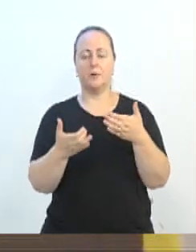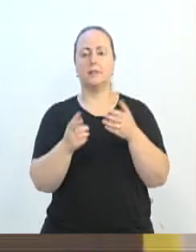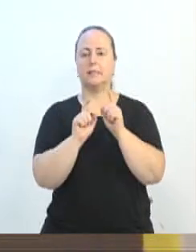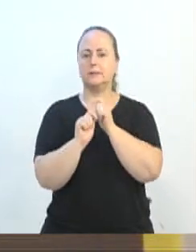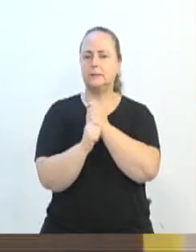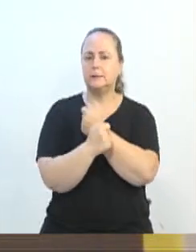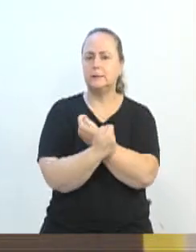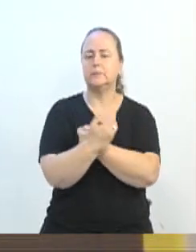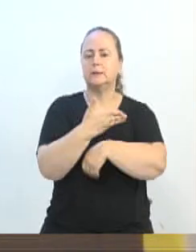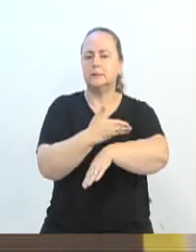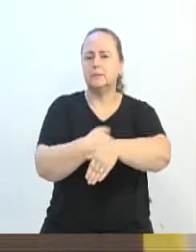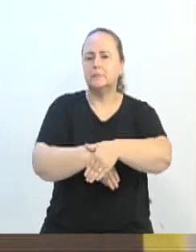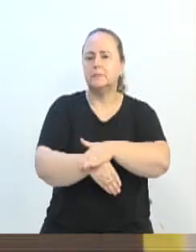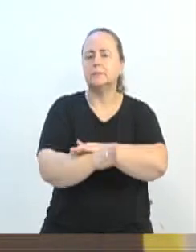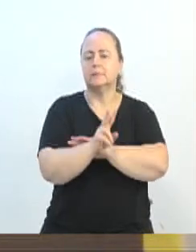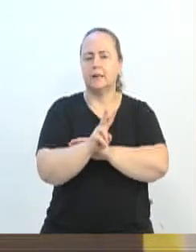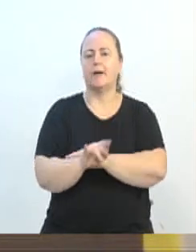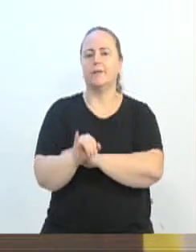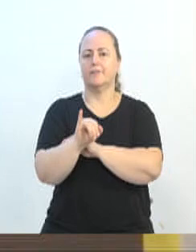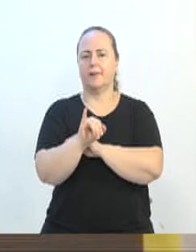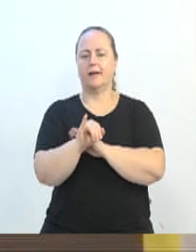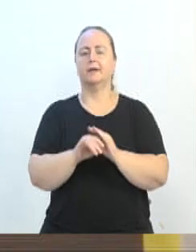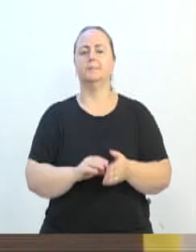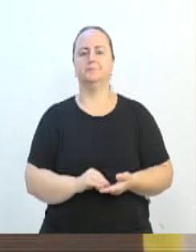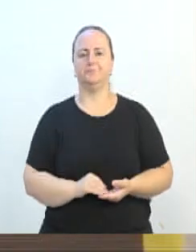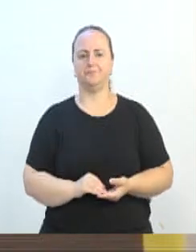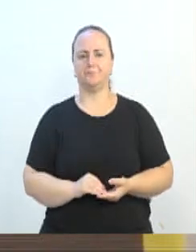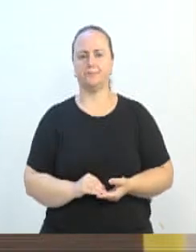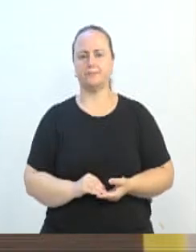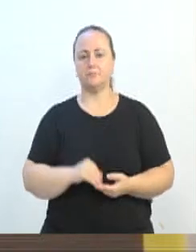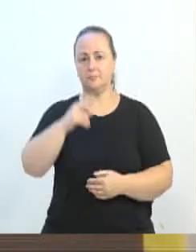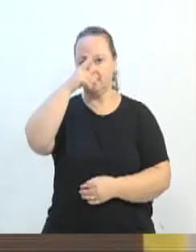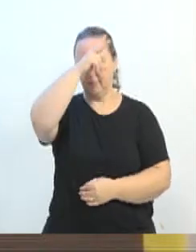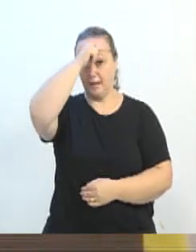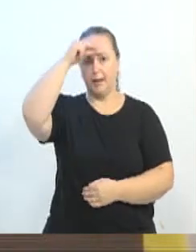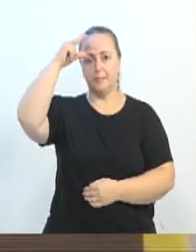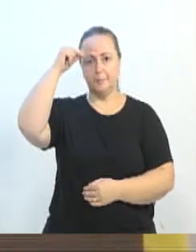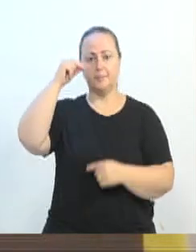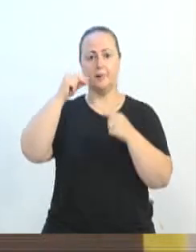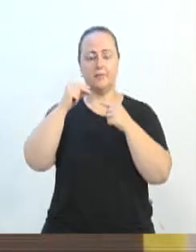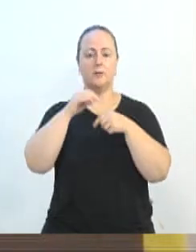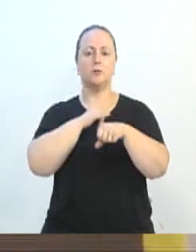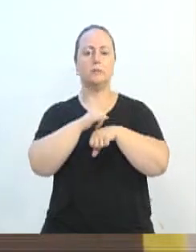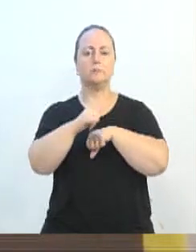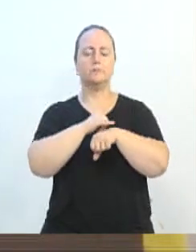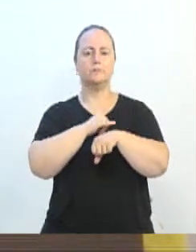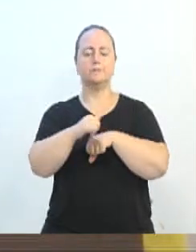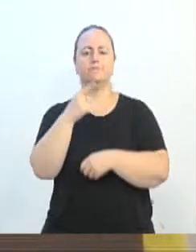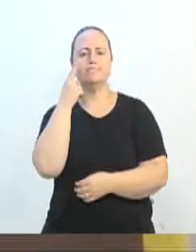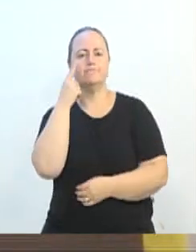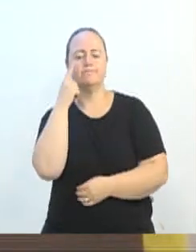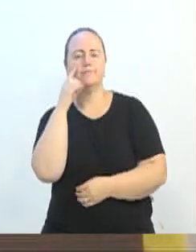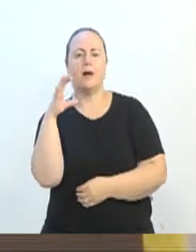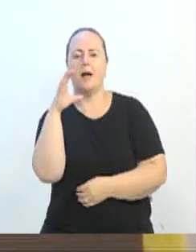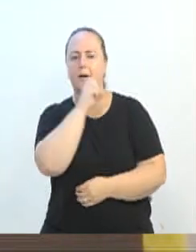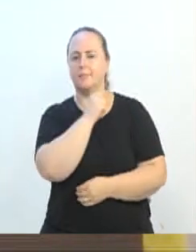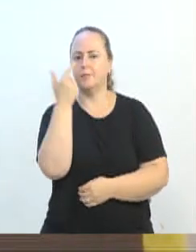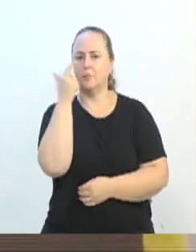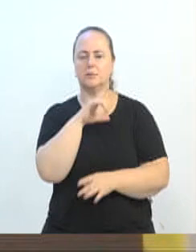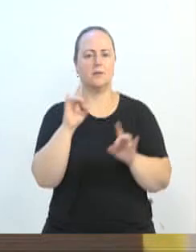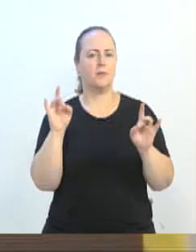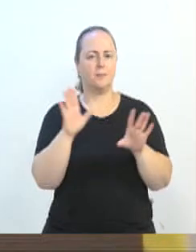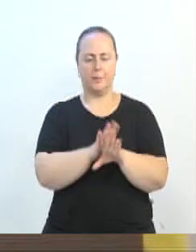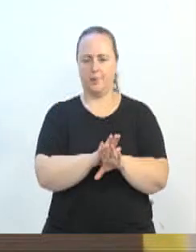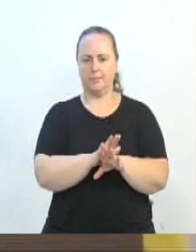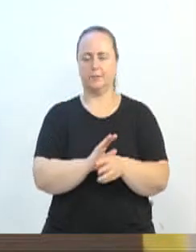O Poder Executivo deve adotar medidas para que o novo sistema esteja em pleno funcionamento o mais rápido possível, vereador